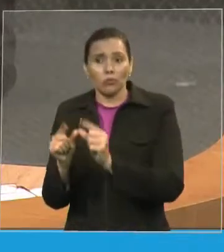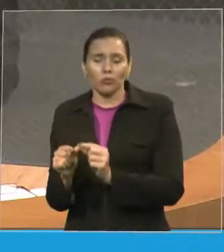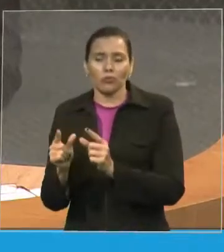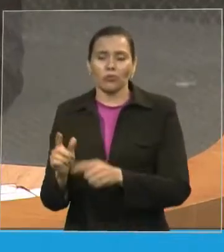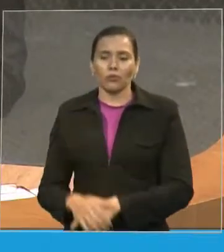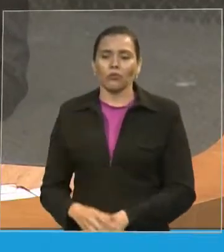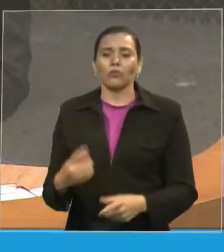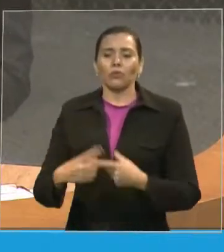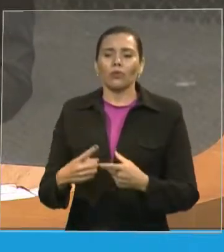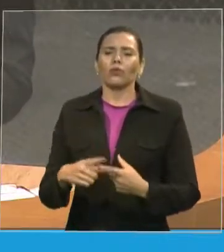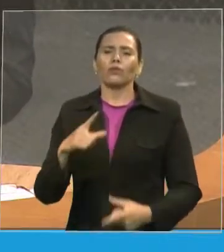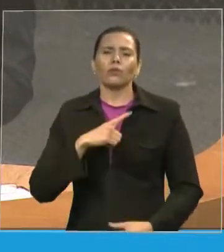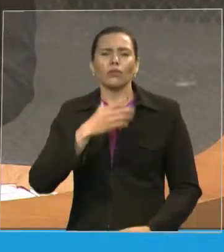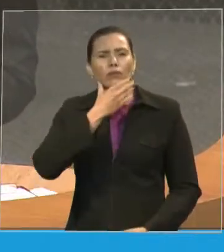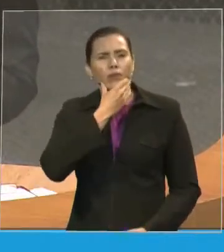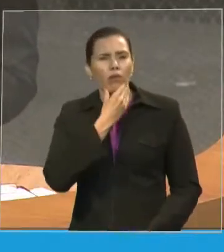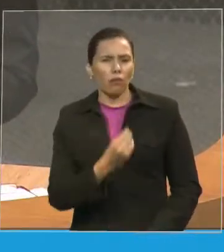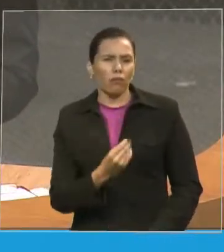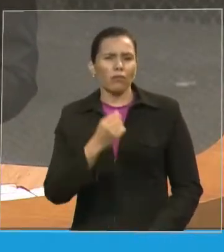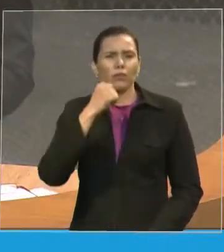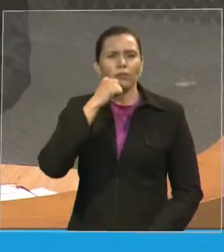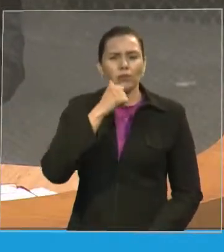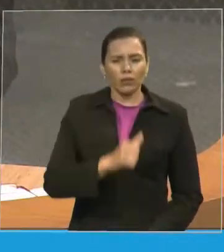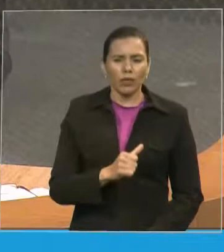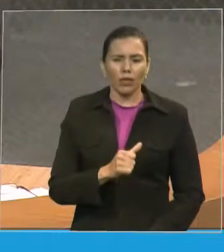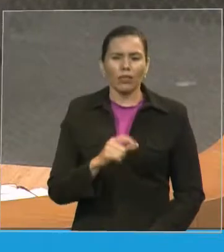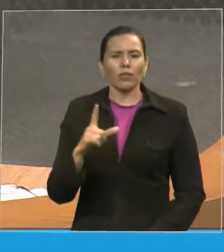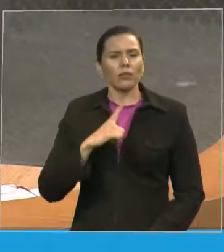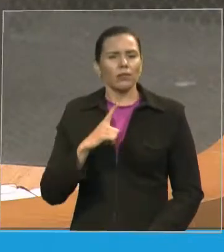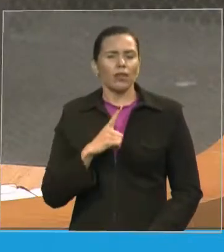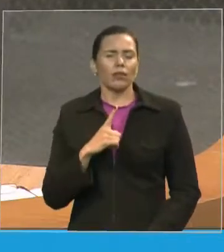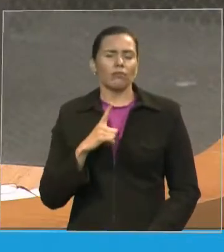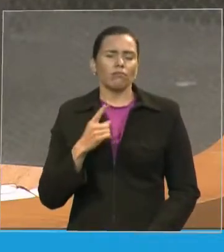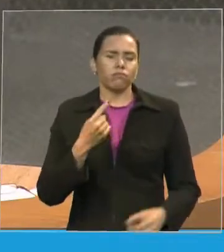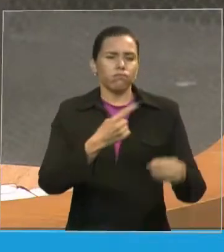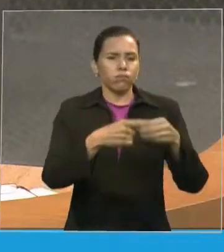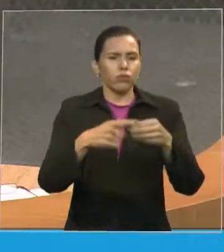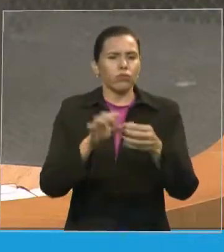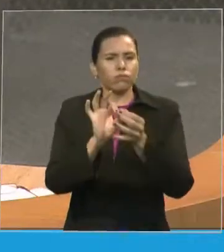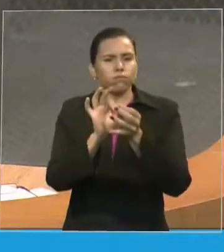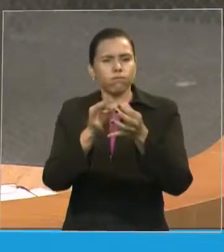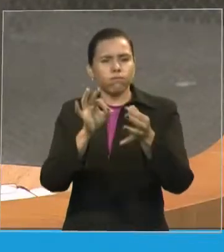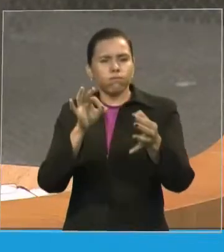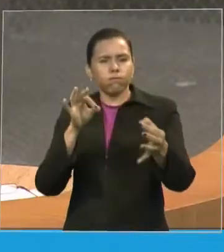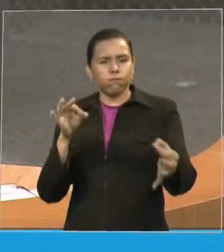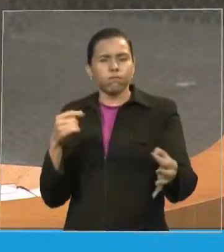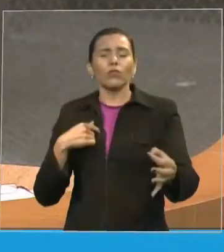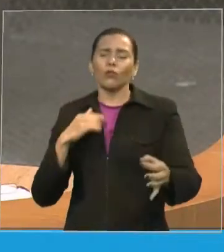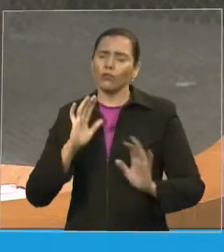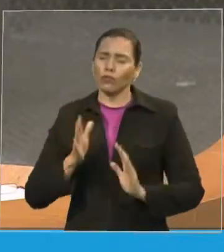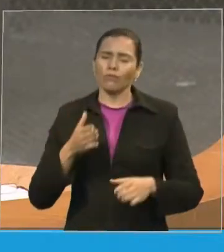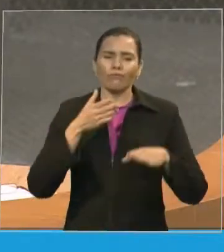lá homens desses mais longes municípios que aqui estão, daqui desse Maranhão, que eu já conheço alguns.